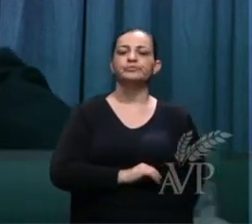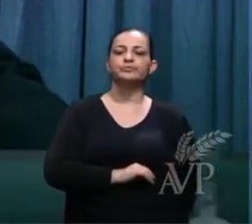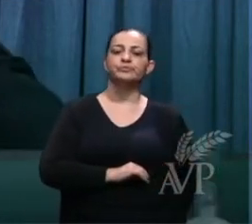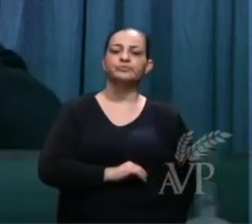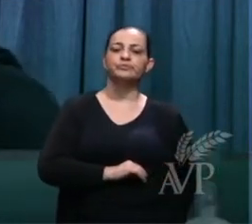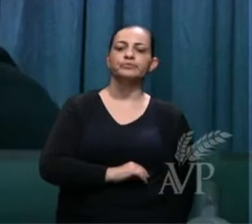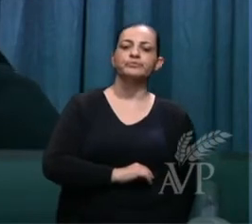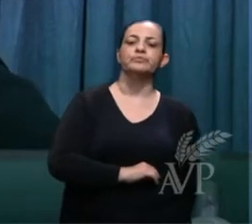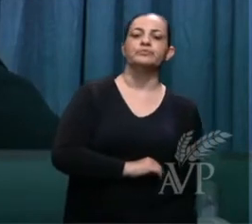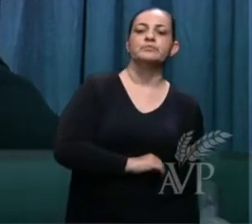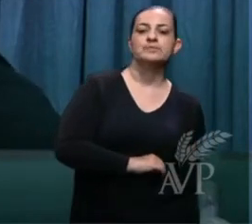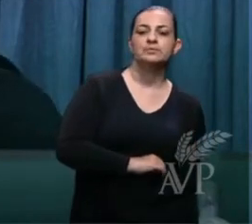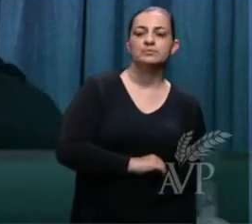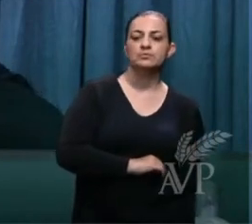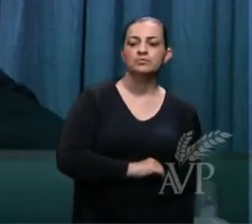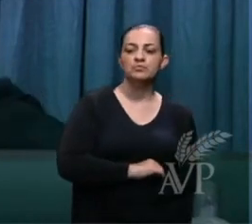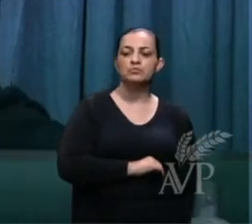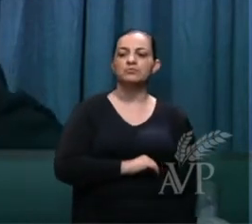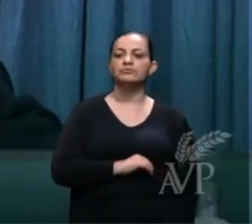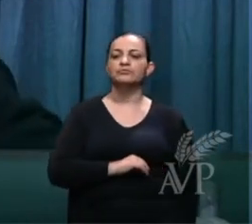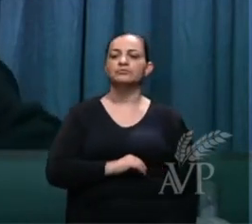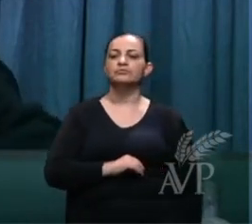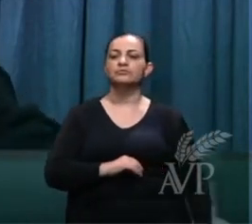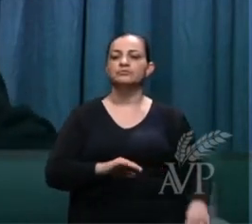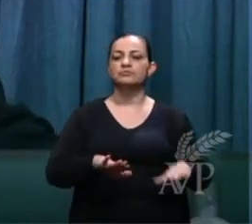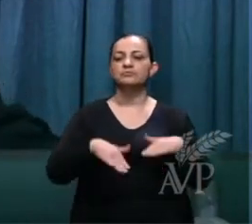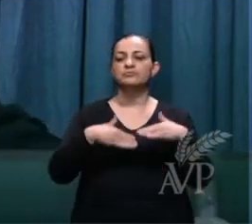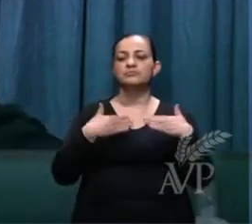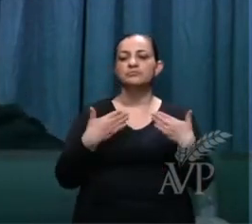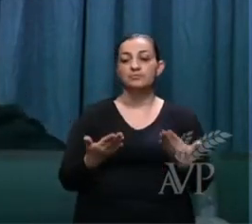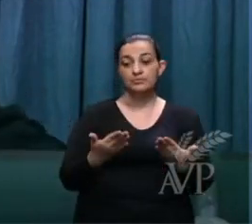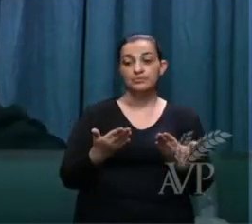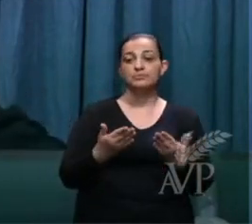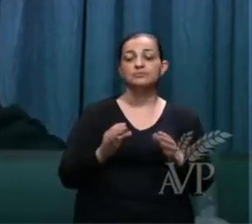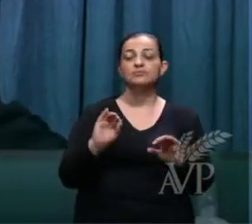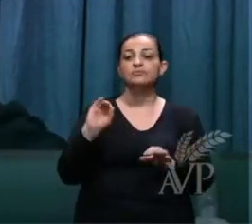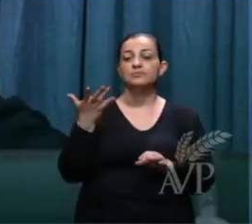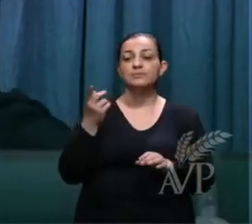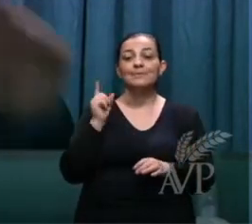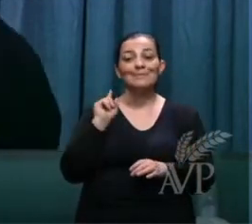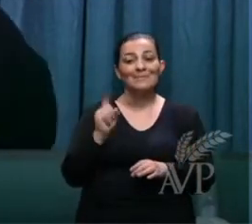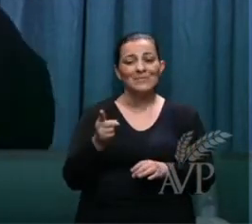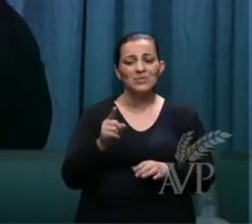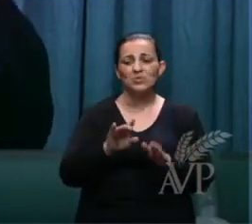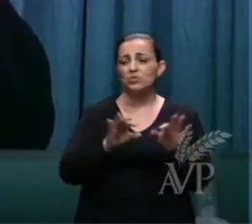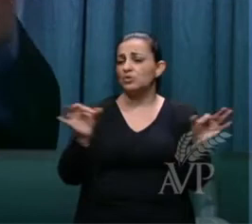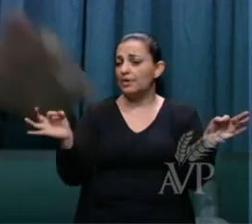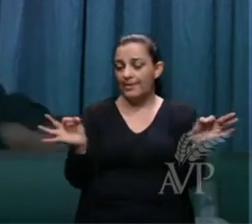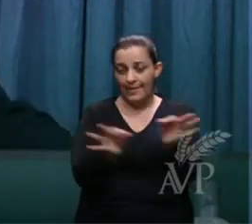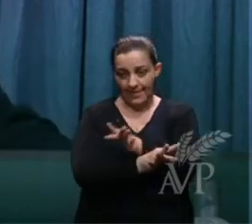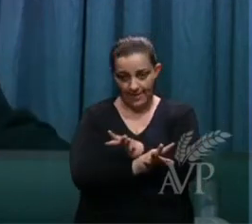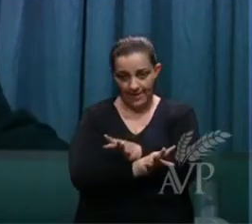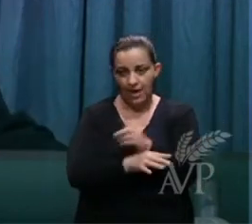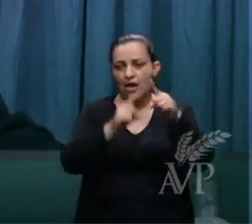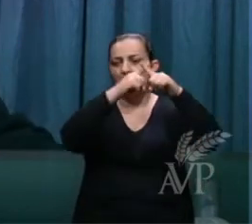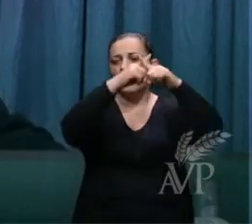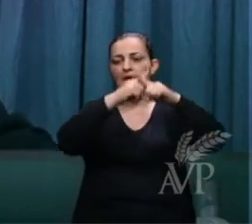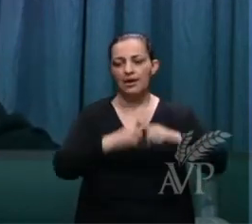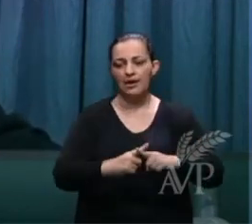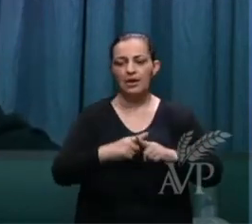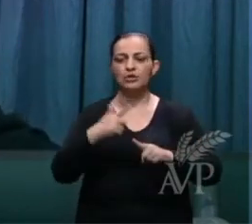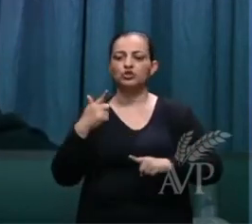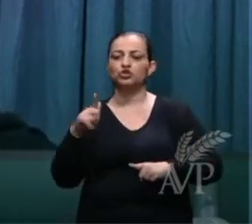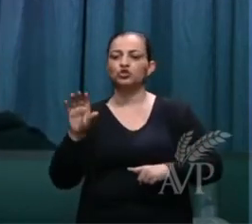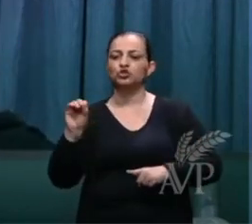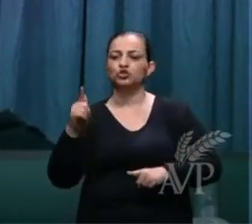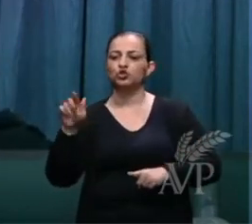quando passar o milênio quando passar a batalha de Gog e Magog